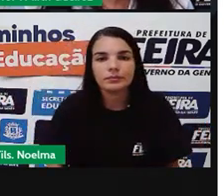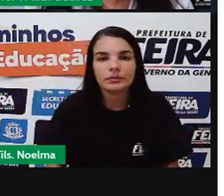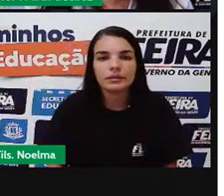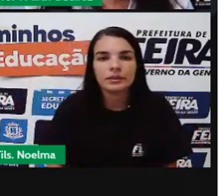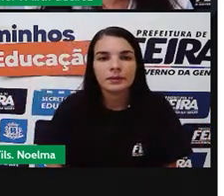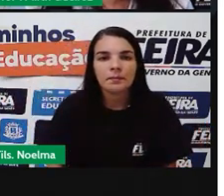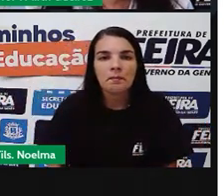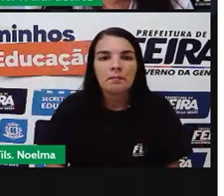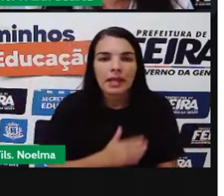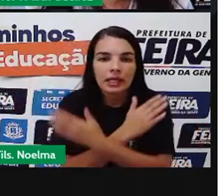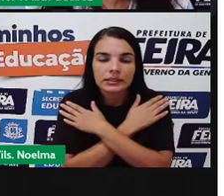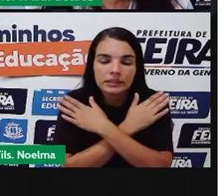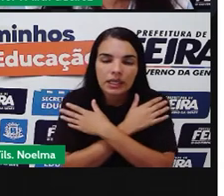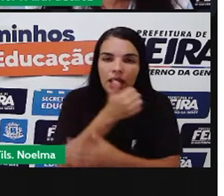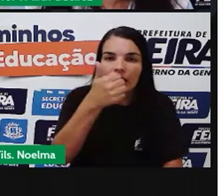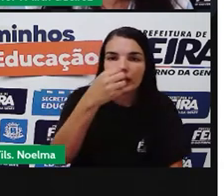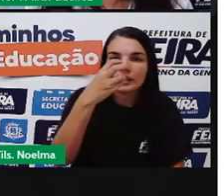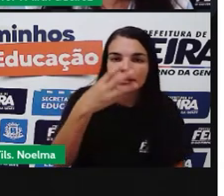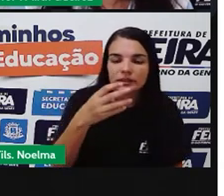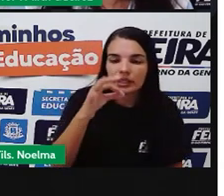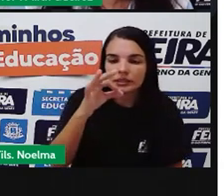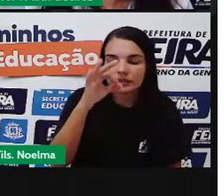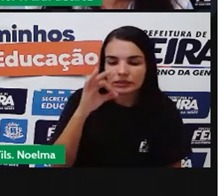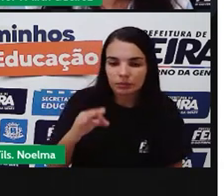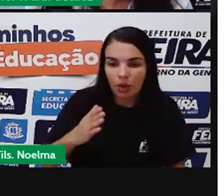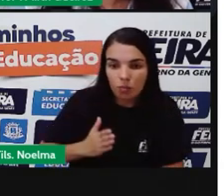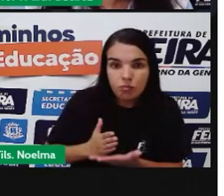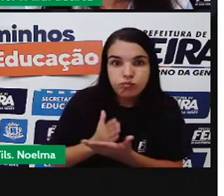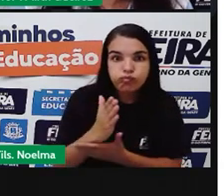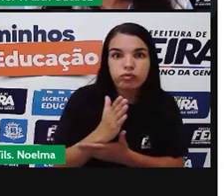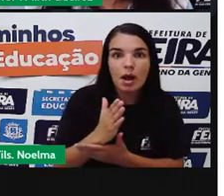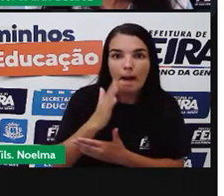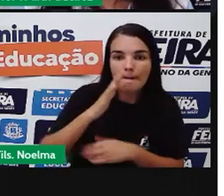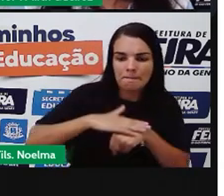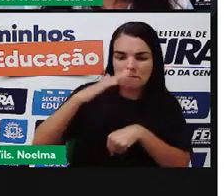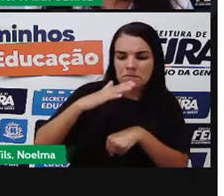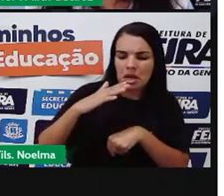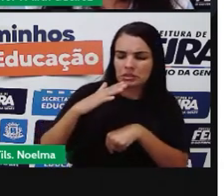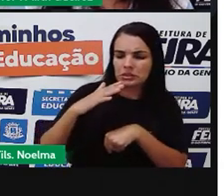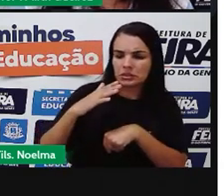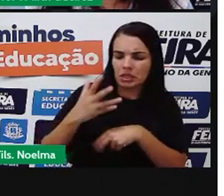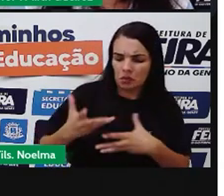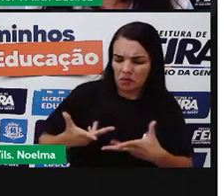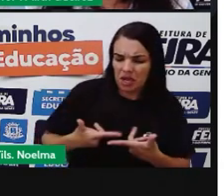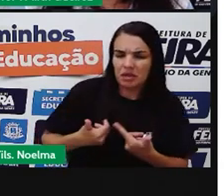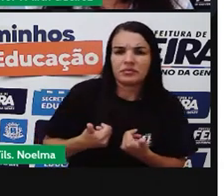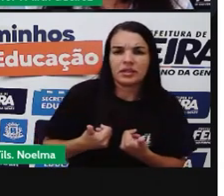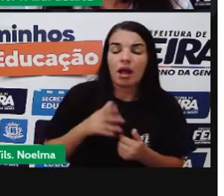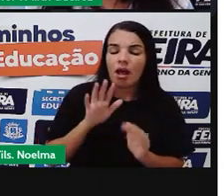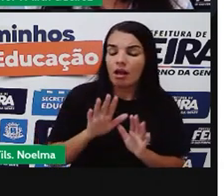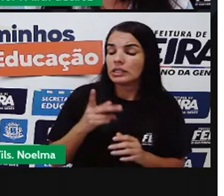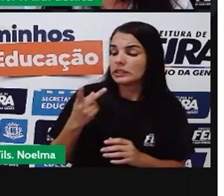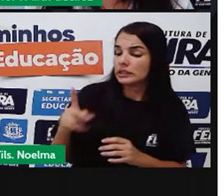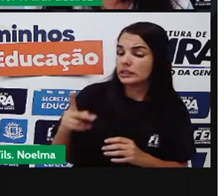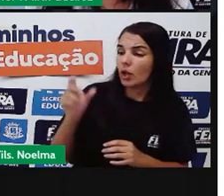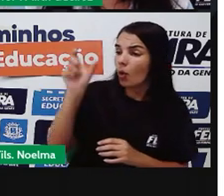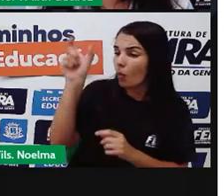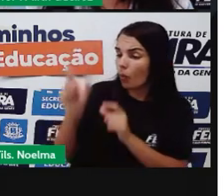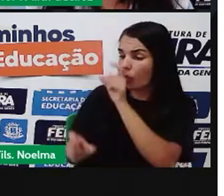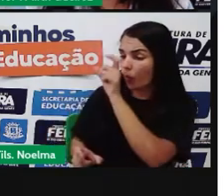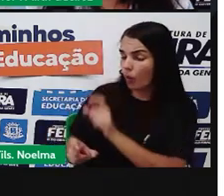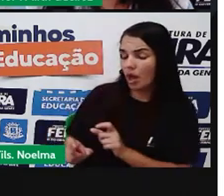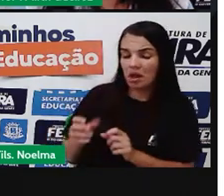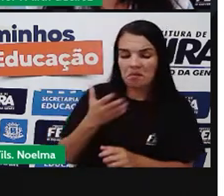Desemprego Avança 13% Entre os mais Qualificados Seu currículo É excelente Se quiser